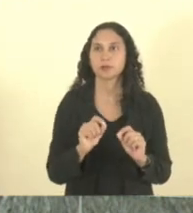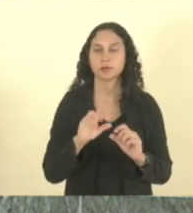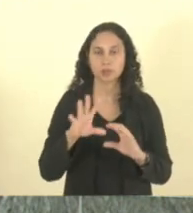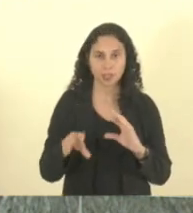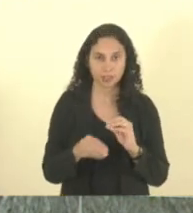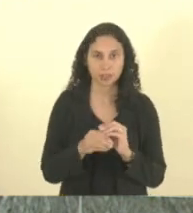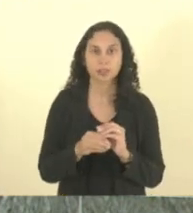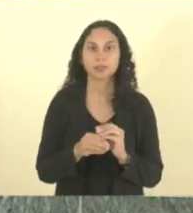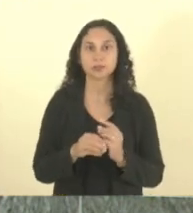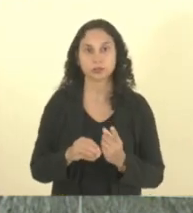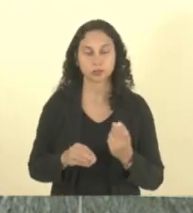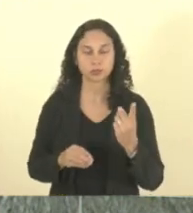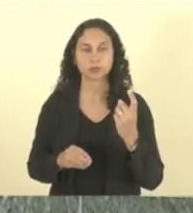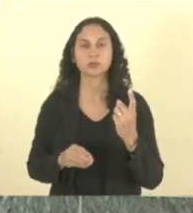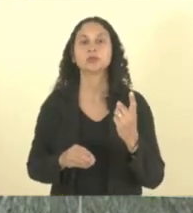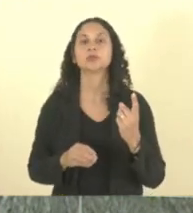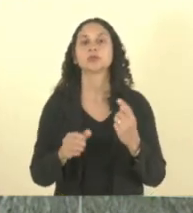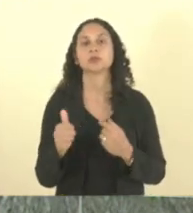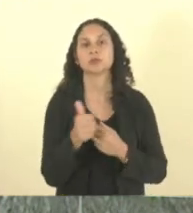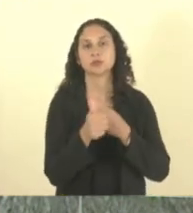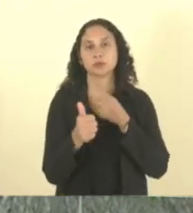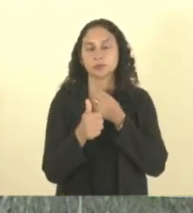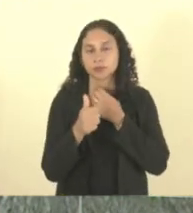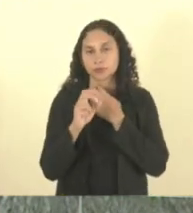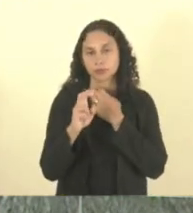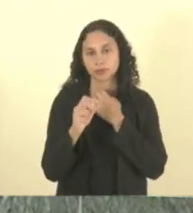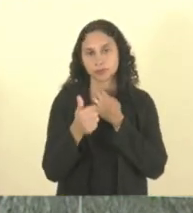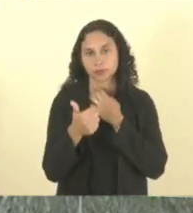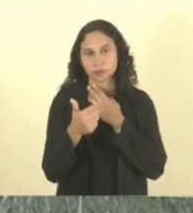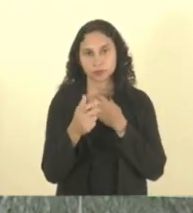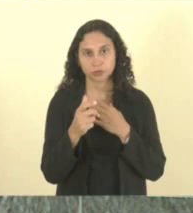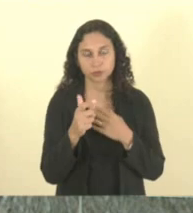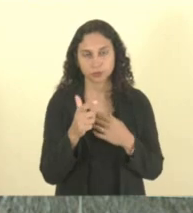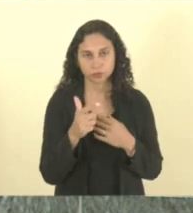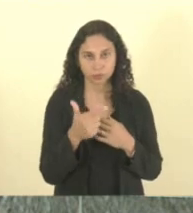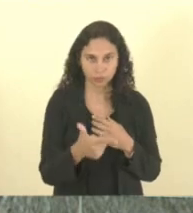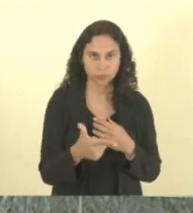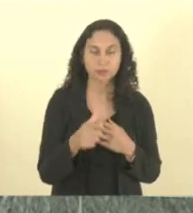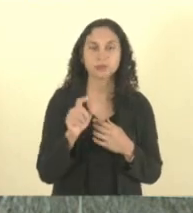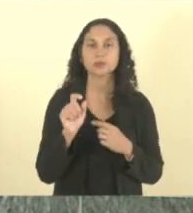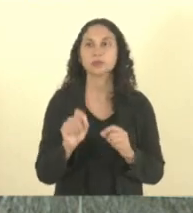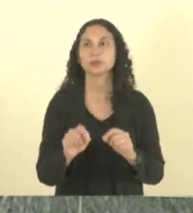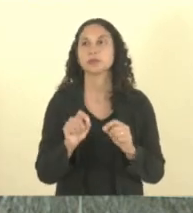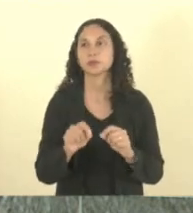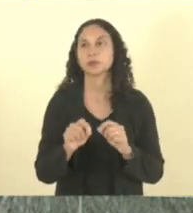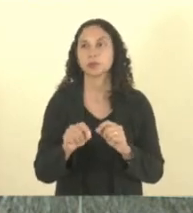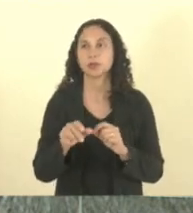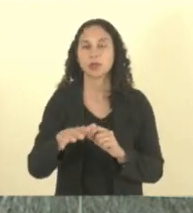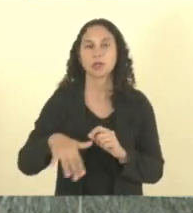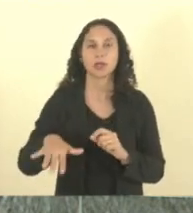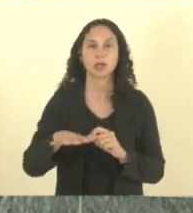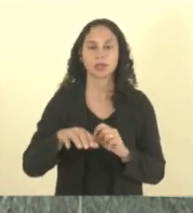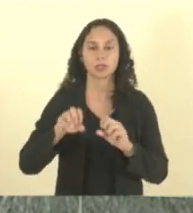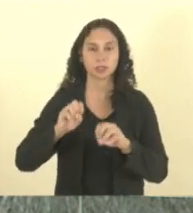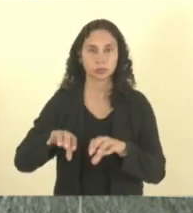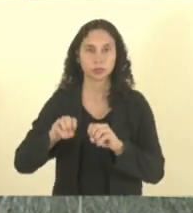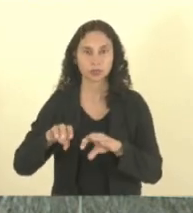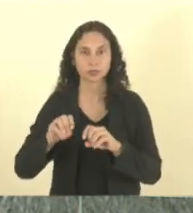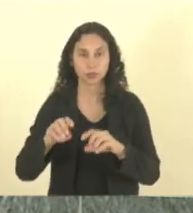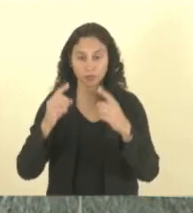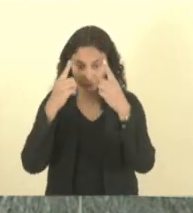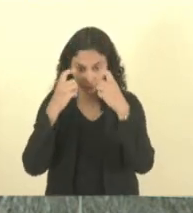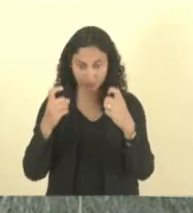único, só que a Lei 11.212, instituindo o Semana Estadual de Combate à Violência contra o Profissional de Educação no âmbito do Estado do Espírito Santo, caminhando a relatoria para o deputado